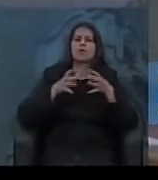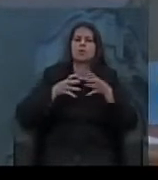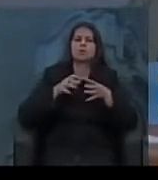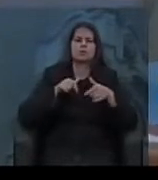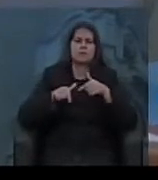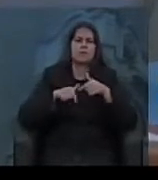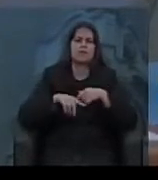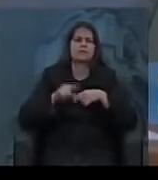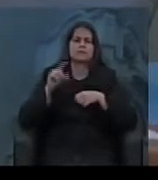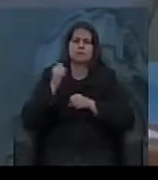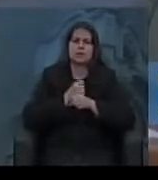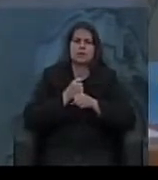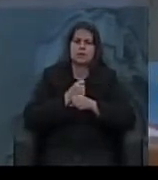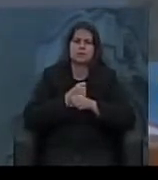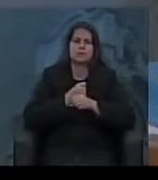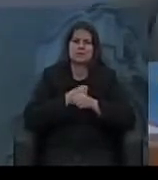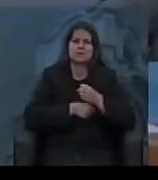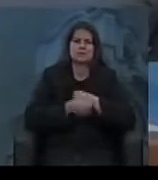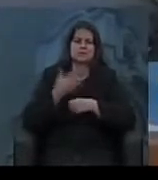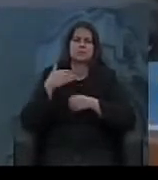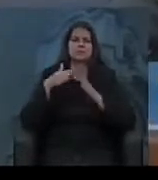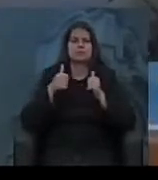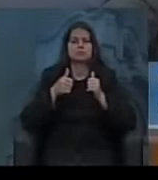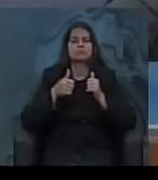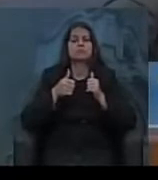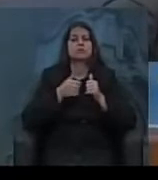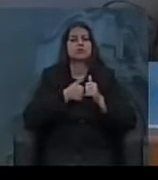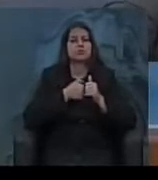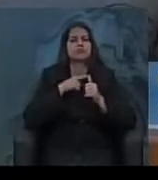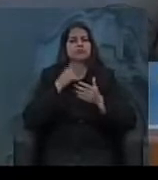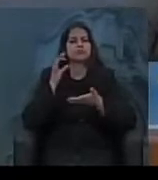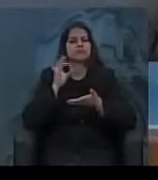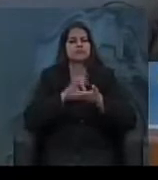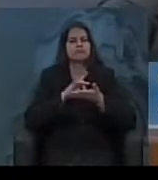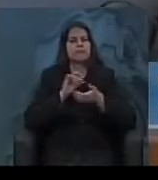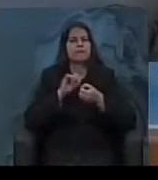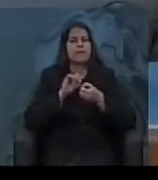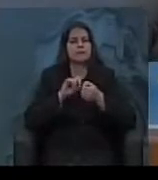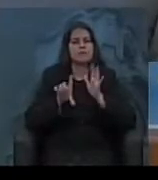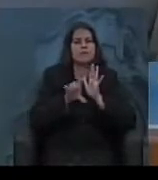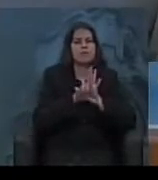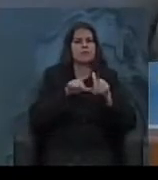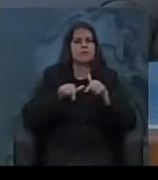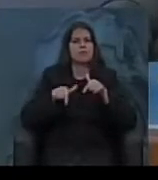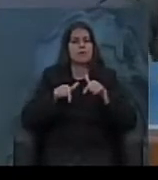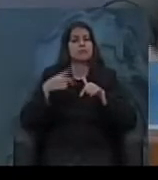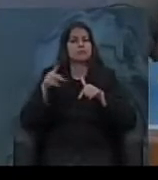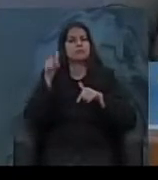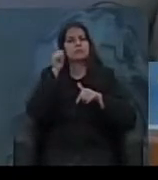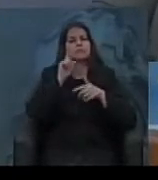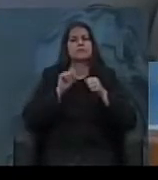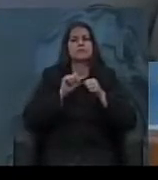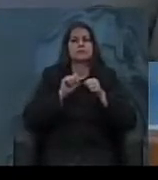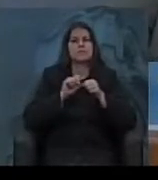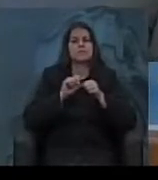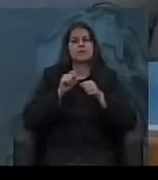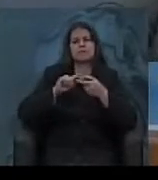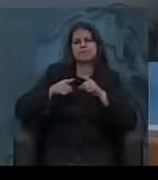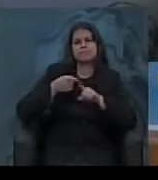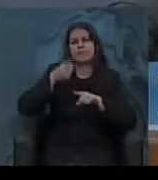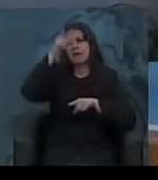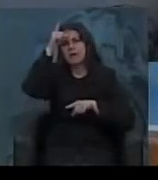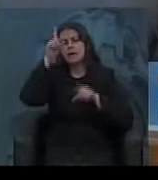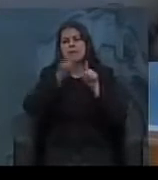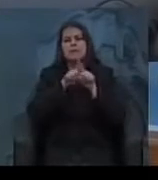trabalhadora já há algum tempo. Mas, quando o Vargas consolida a legislação trabalhista, ele, de certa forma, barganha entre a Alemanha e os Estados